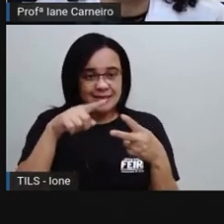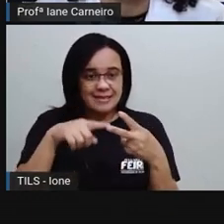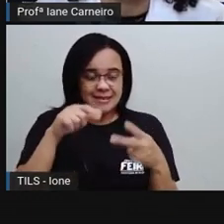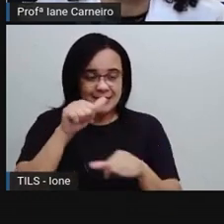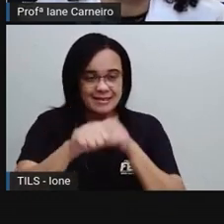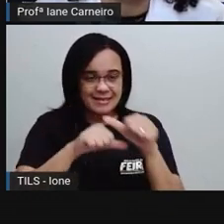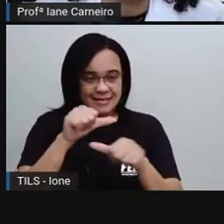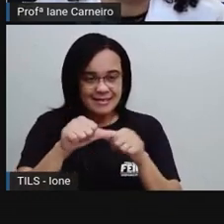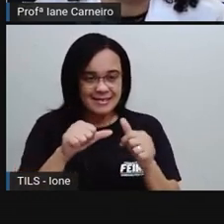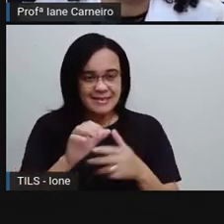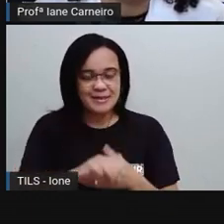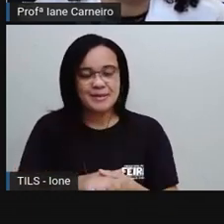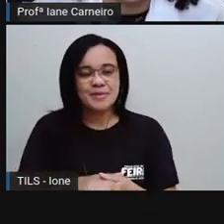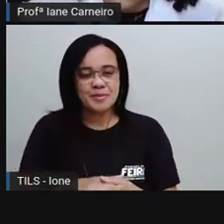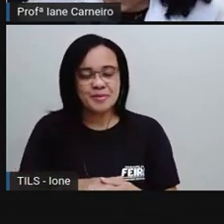aqui.